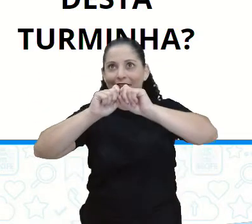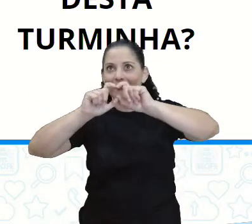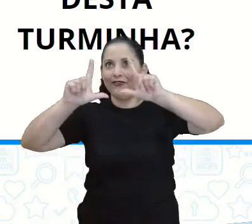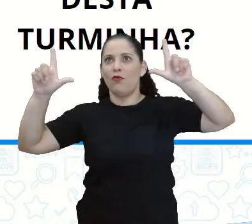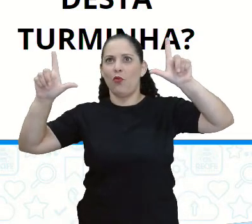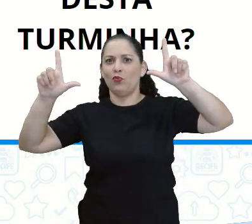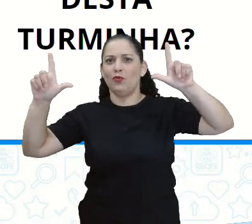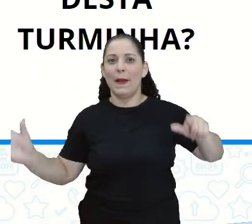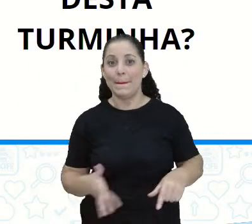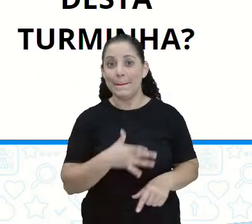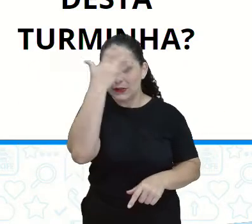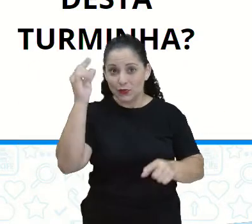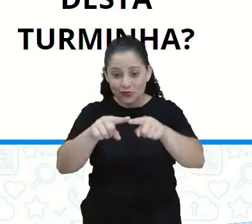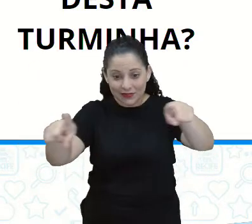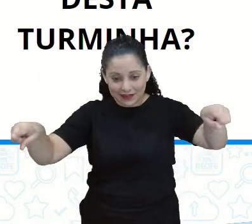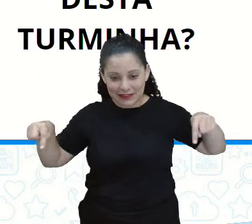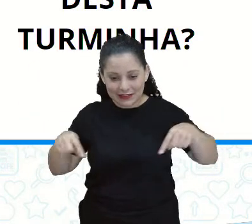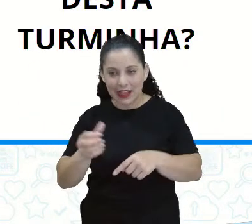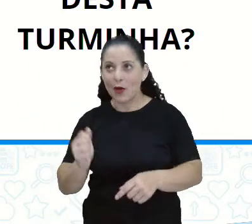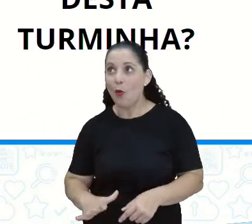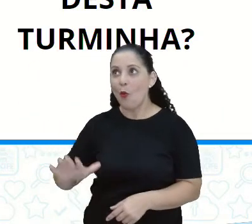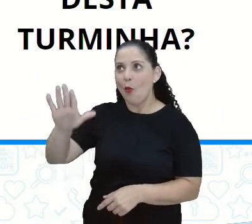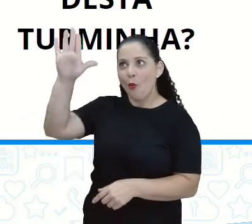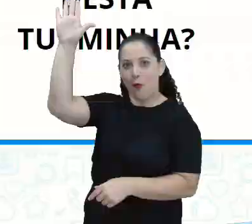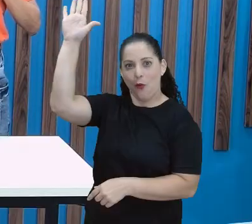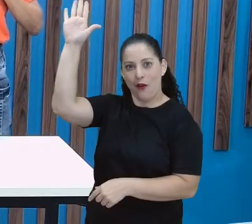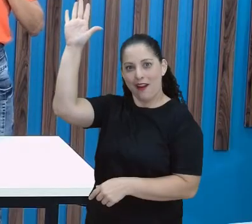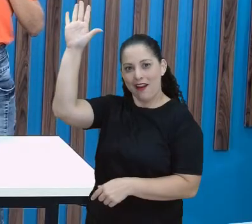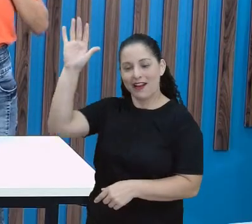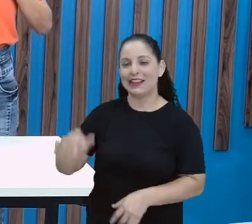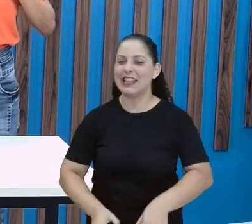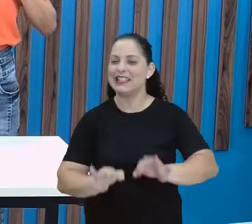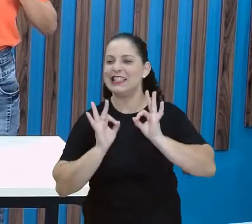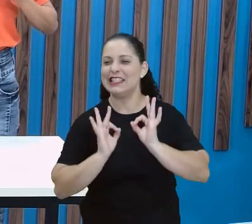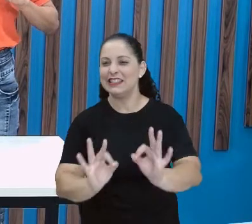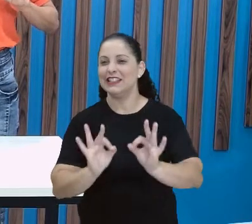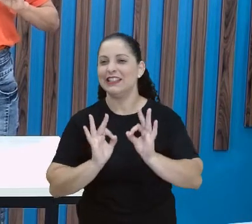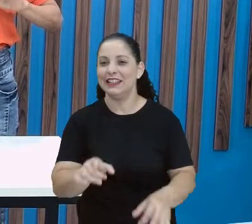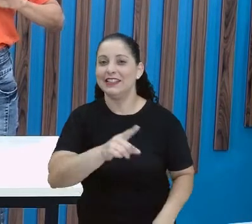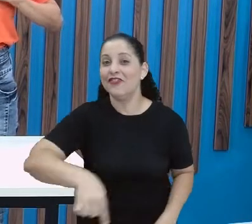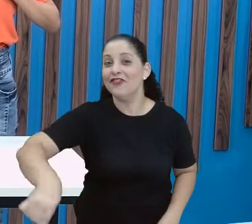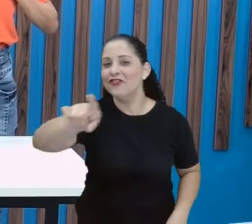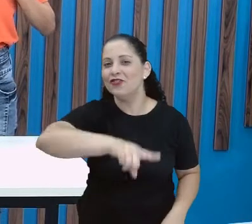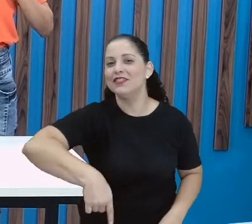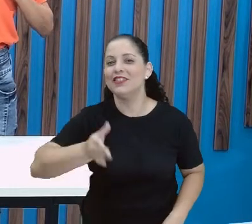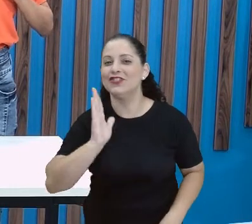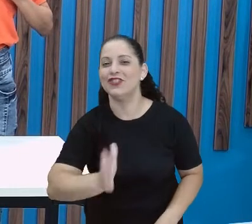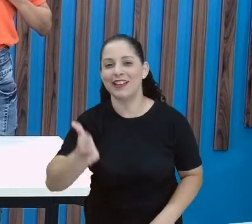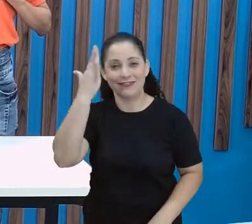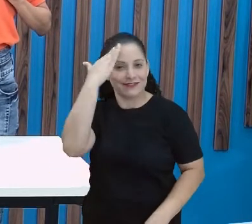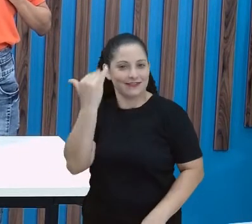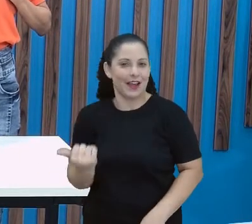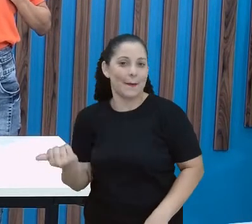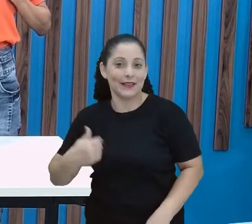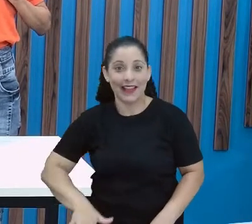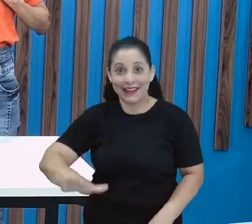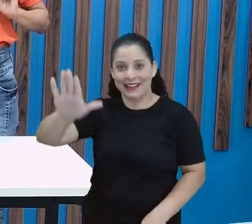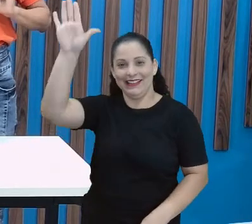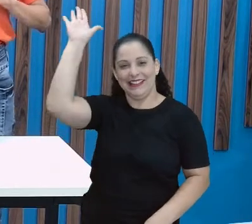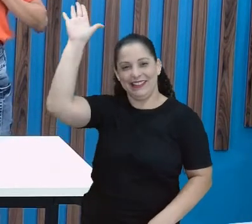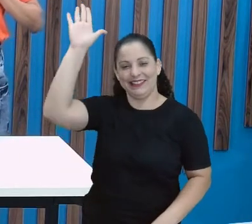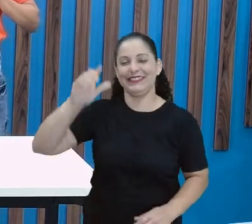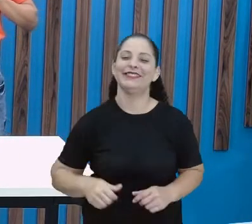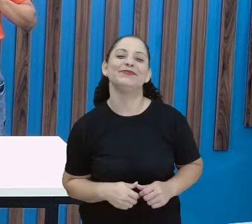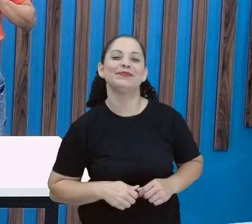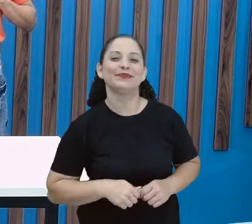levantando o braço e eu tenho certeza que você já respondeu sim, já levantou aí o seu bracinho em casa, tá?